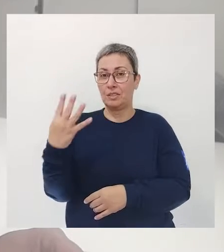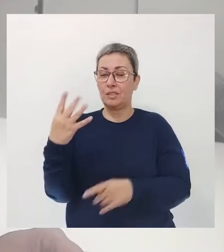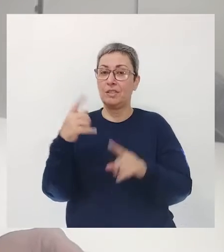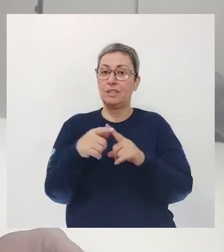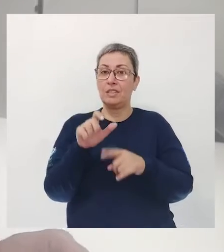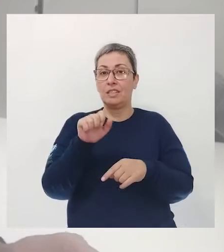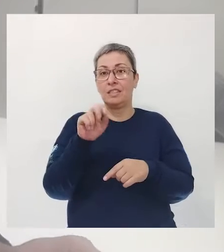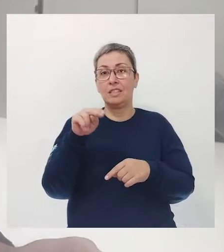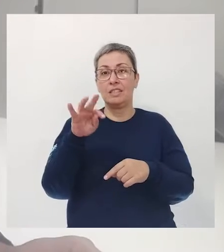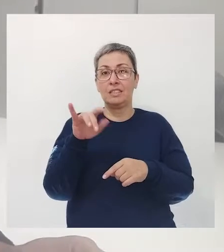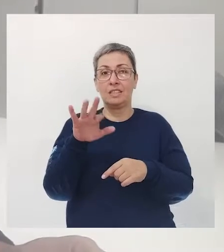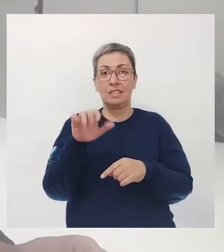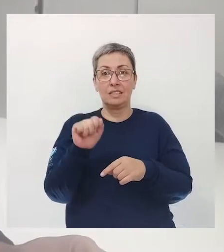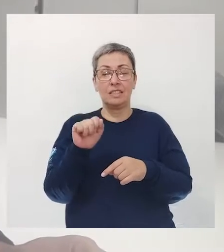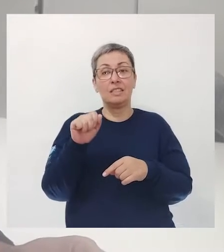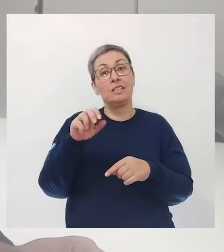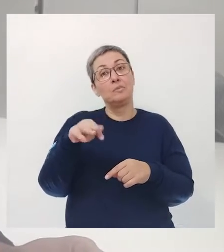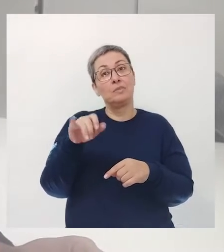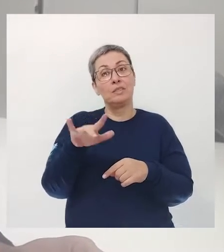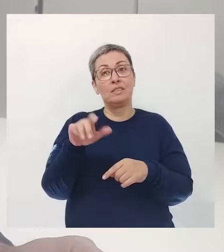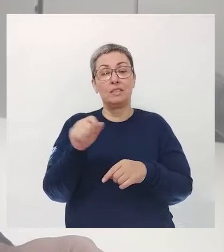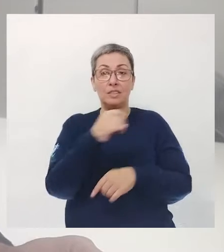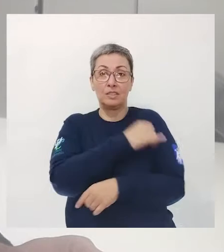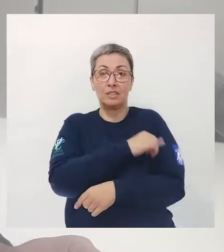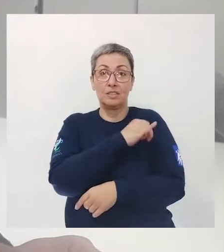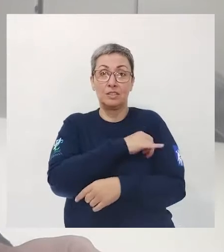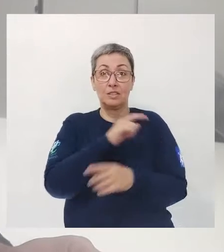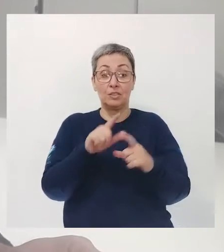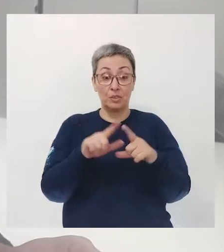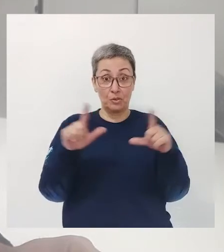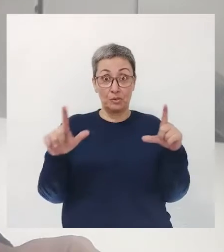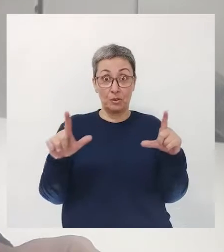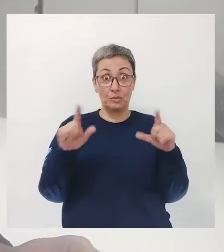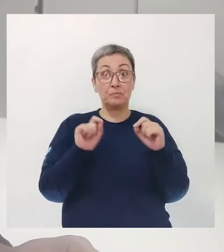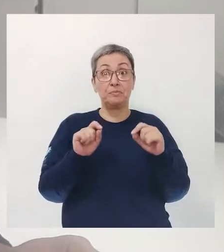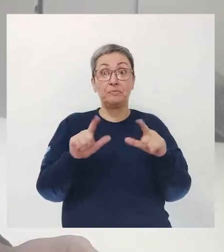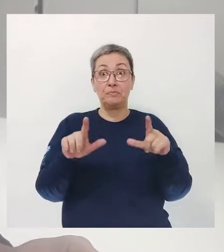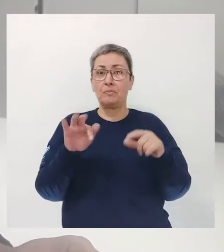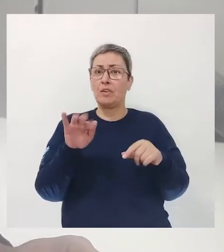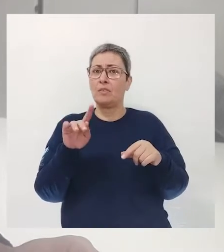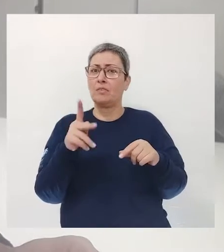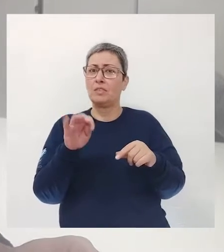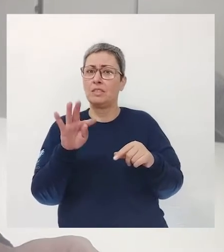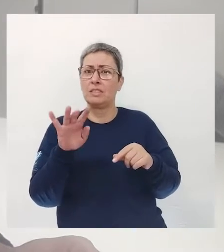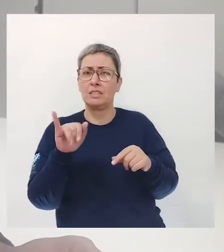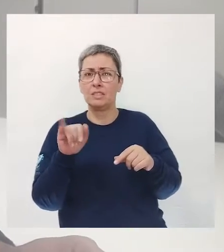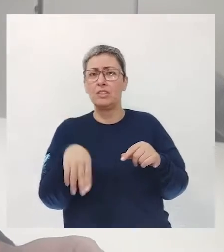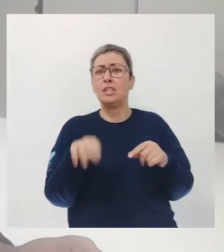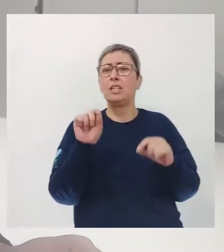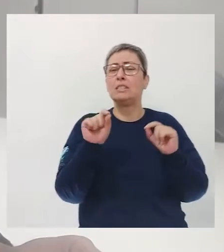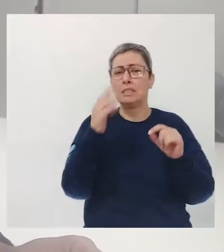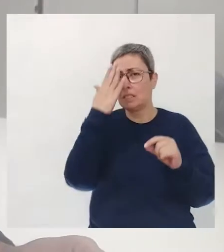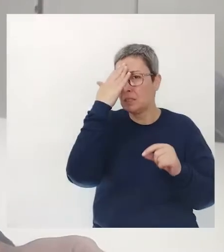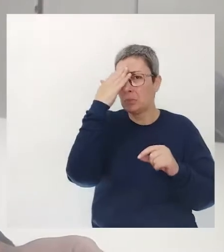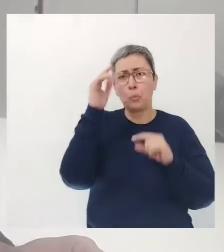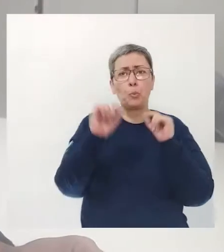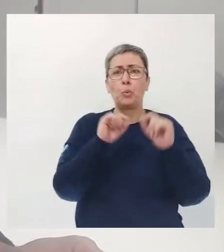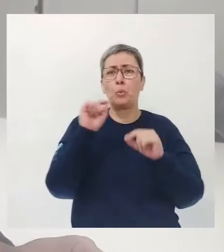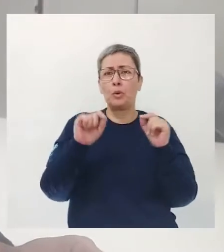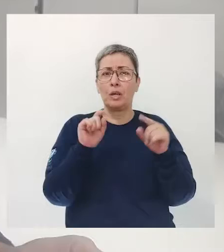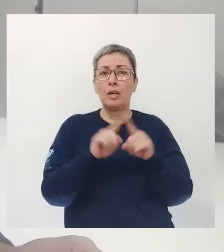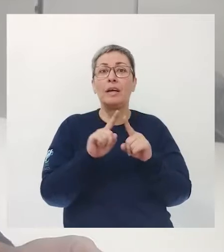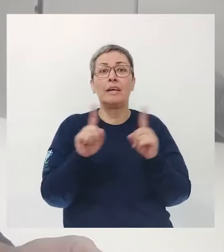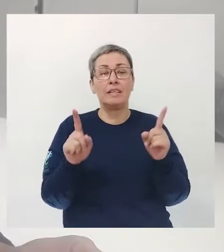Lanterna Mágica no Rio de Janeiro Folhetim Folhetim, sim Você sabe o que é um folhetim?